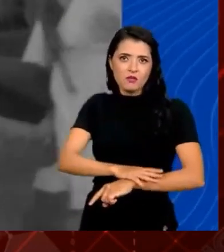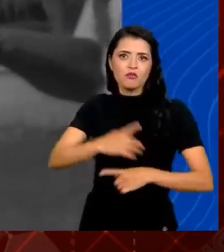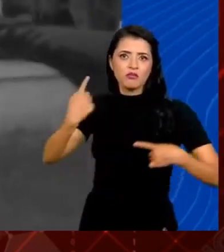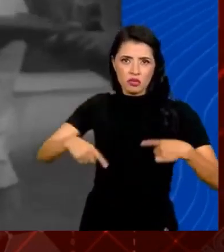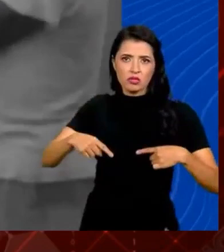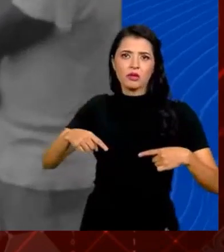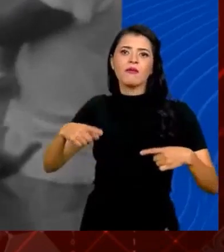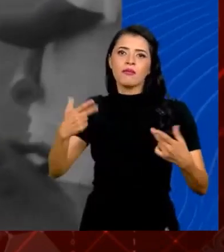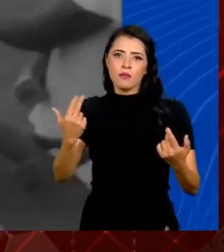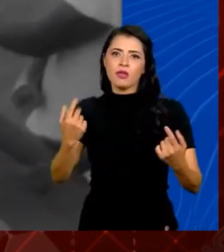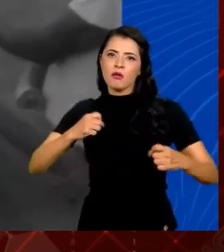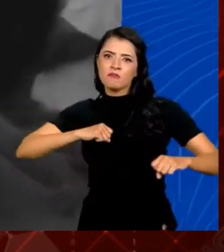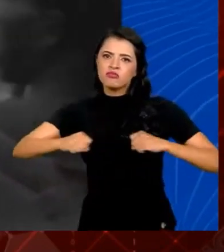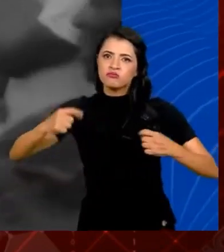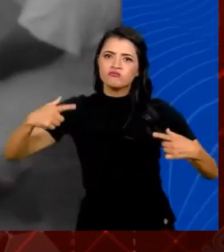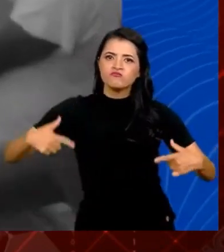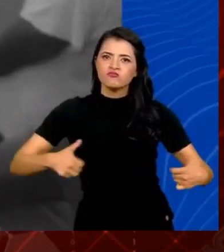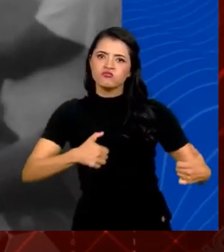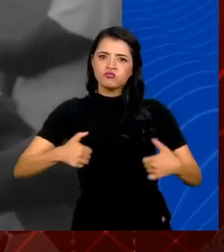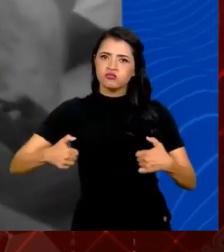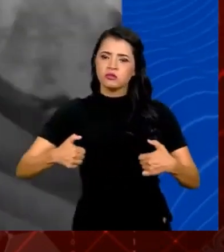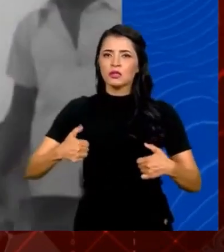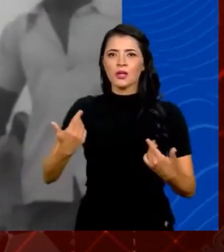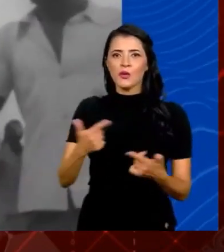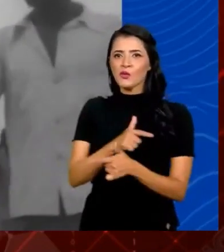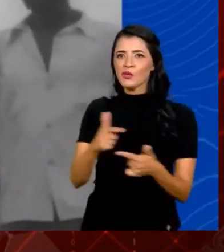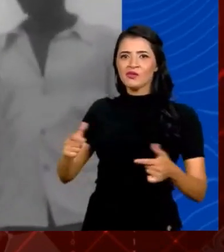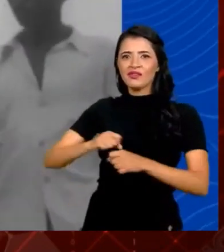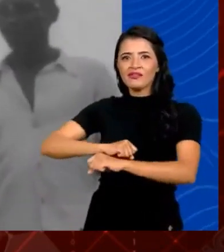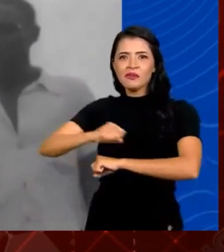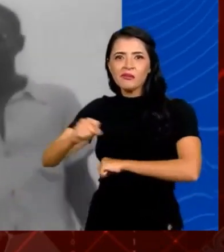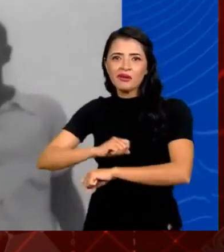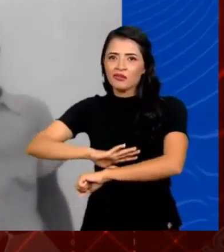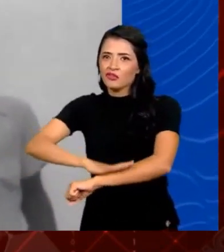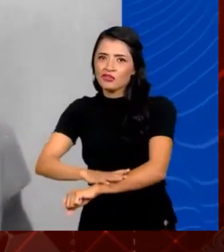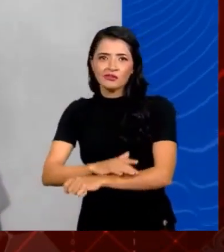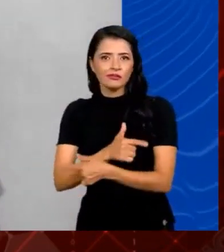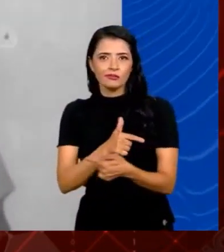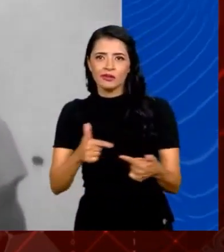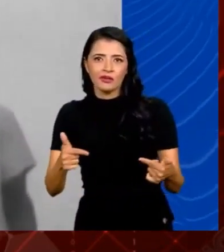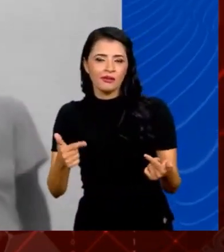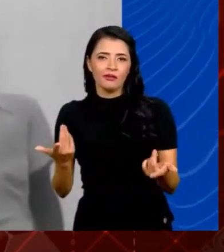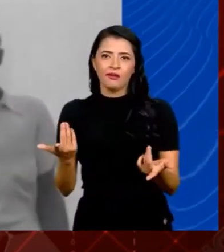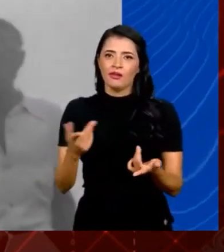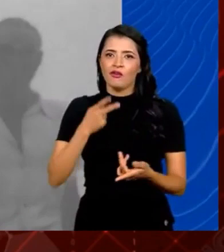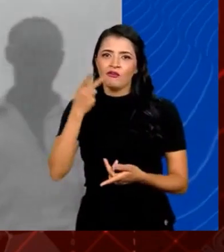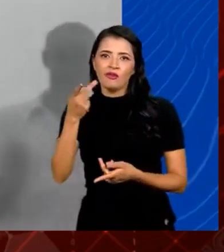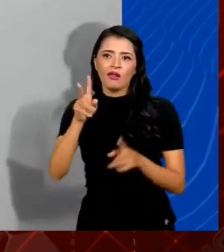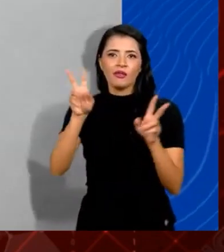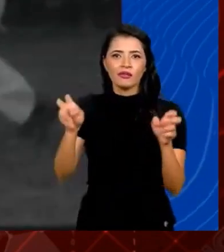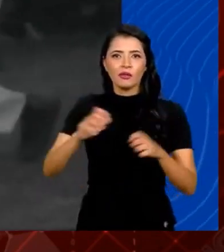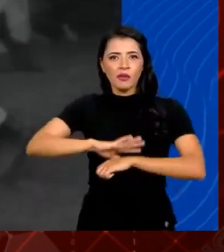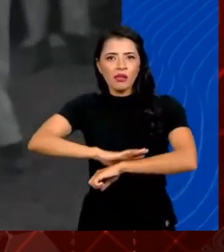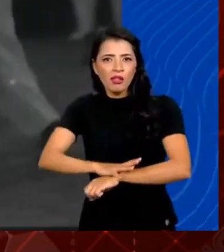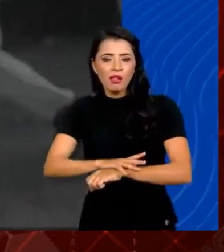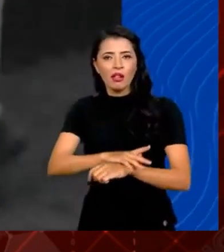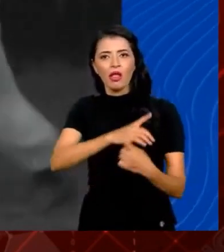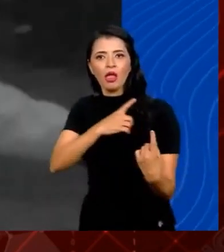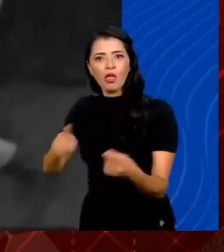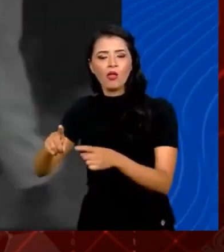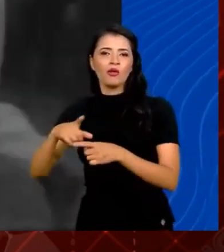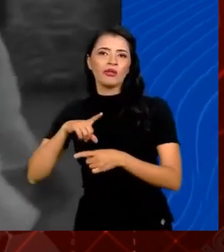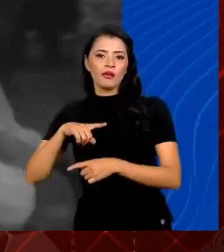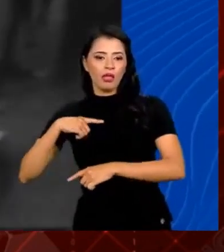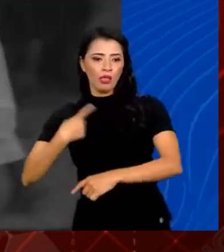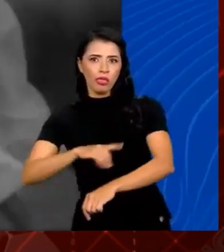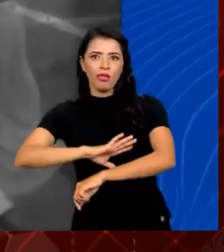conflito. Então, não existe debate racial, não existe falar de racismo, luta contra o racismo que